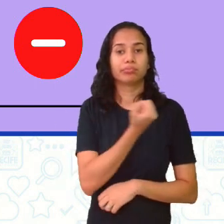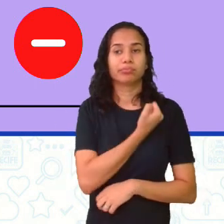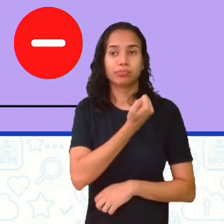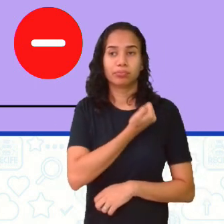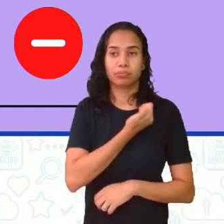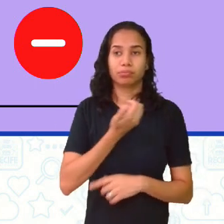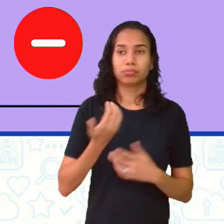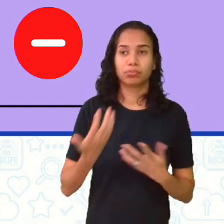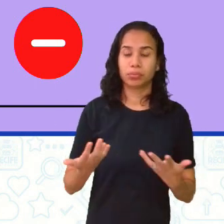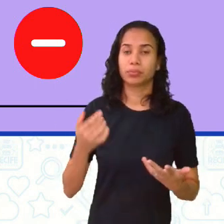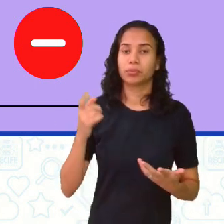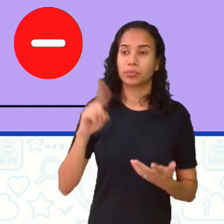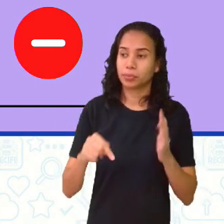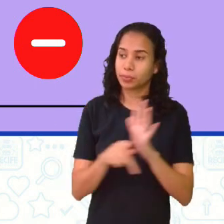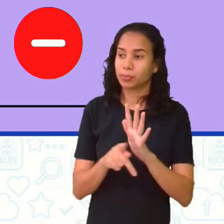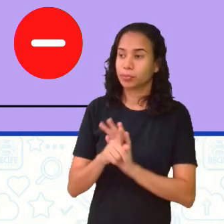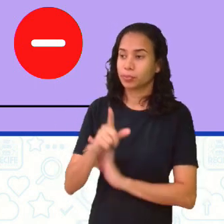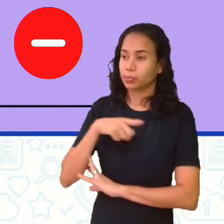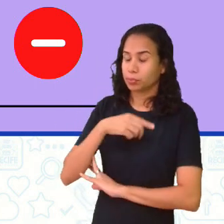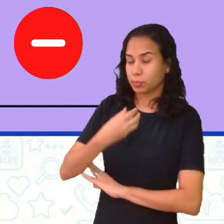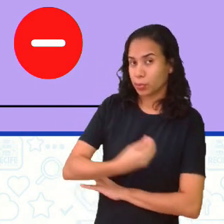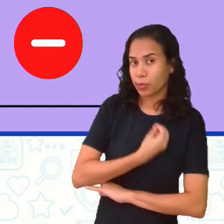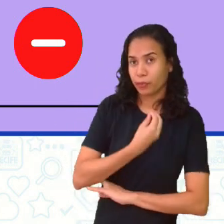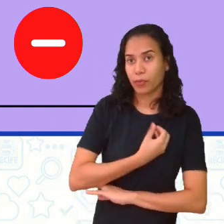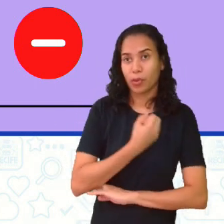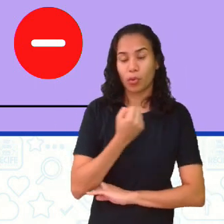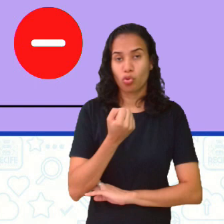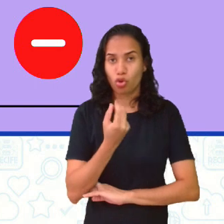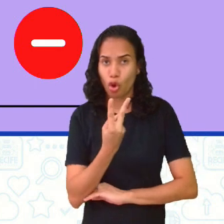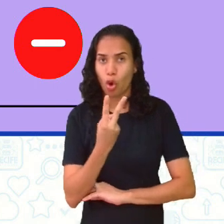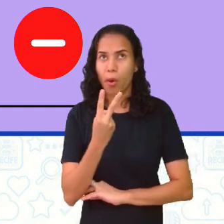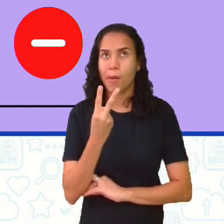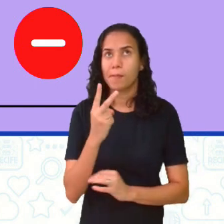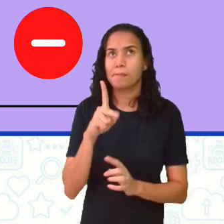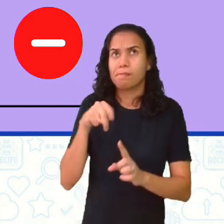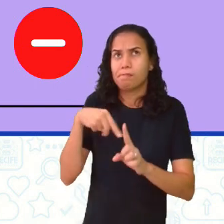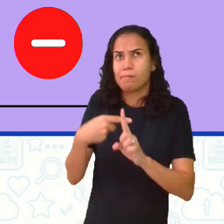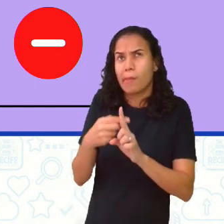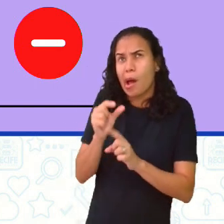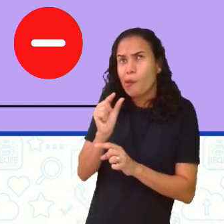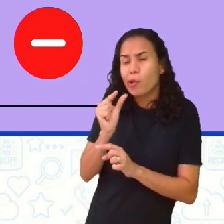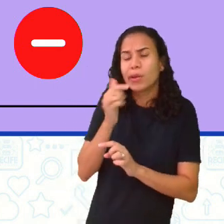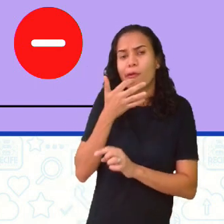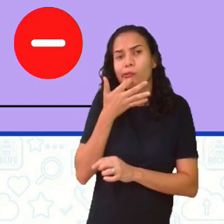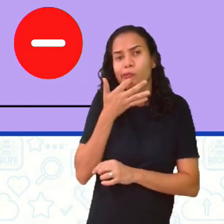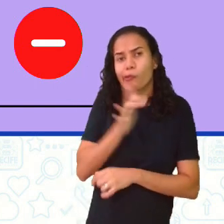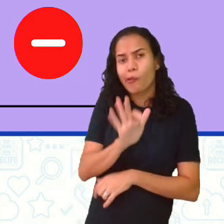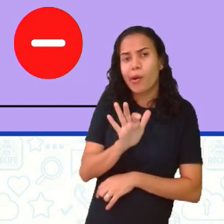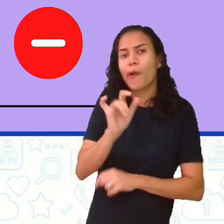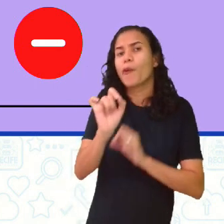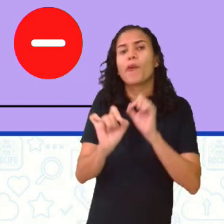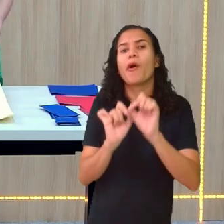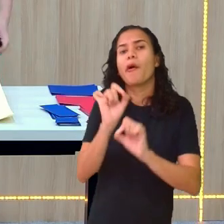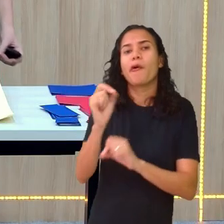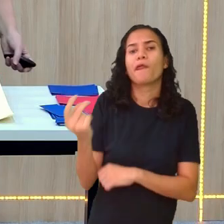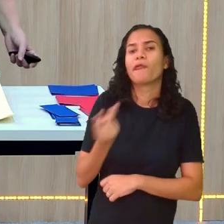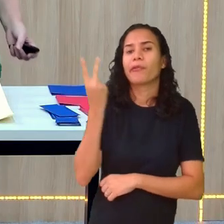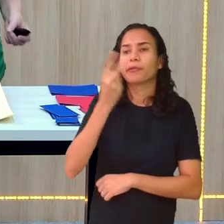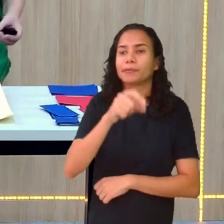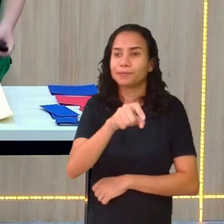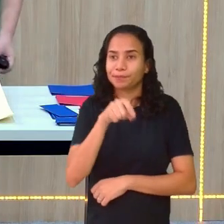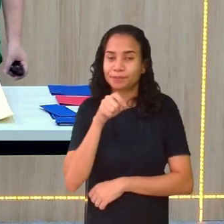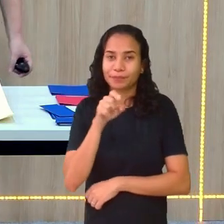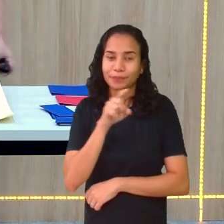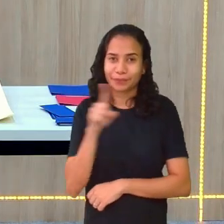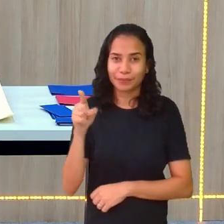inteiro. Ali vai caber 2 e alguma coisa. Como eu não sei que alguma coisa é essa e eu